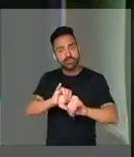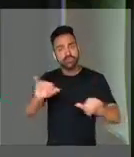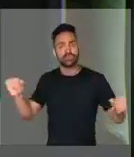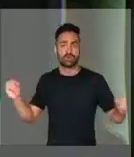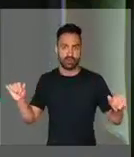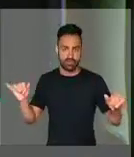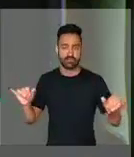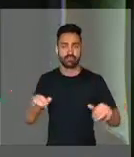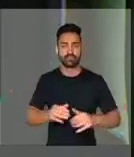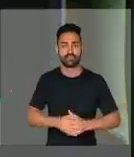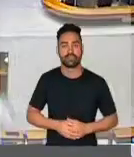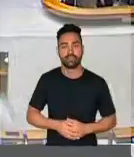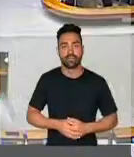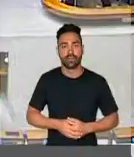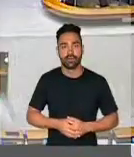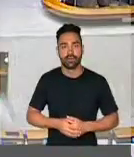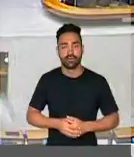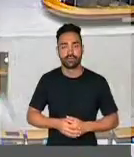comunicação e na voz do Brasil.